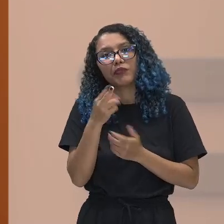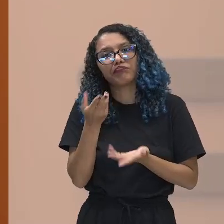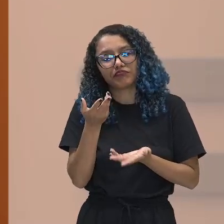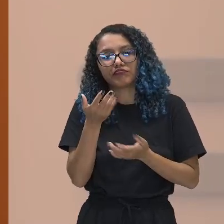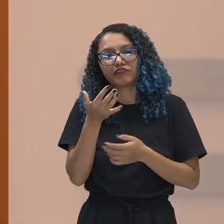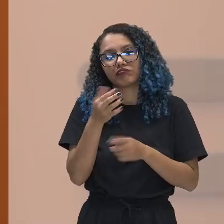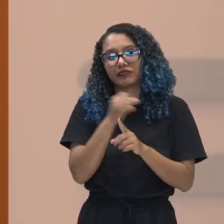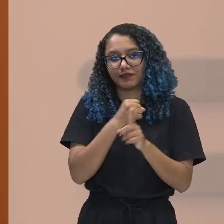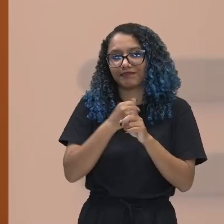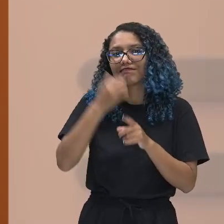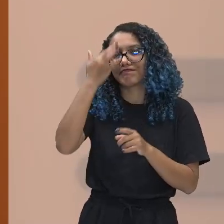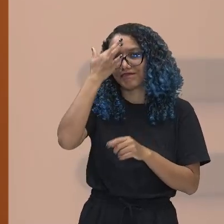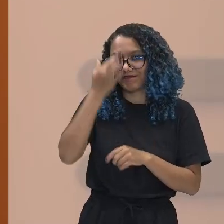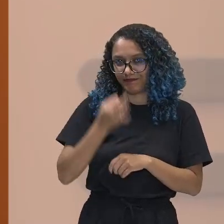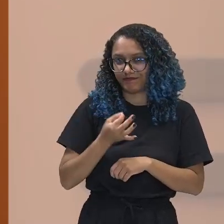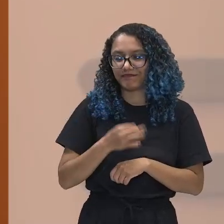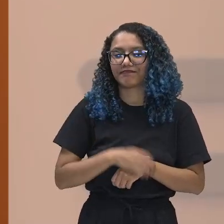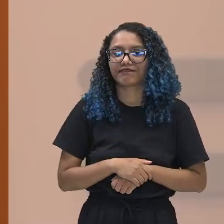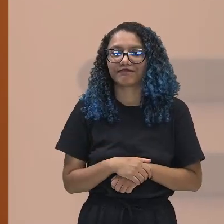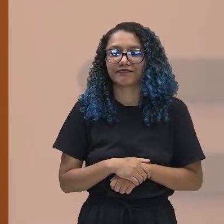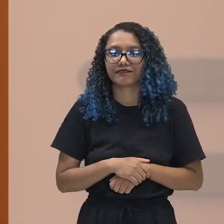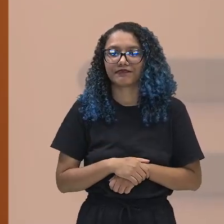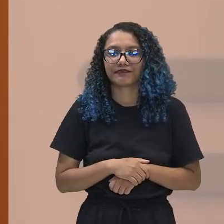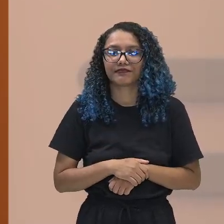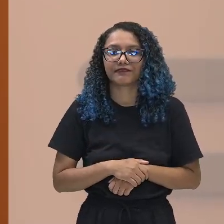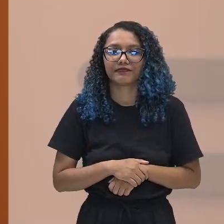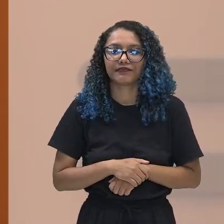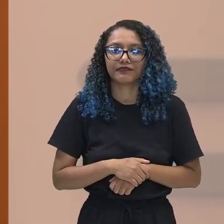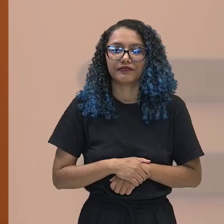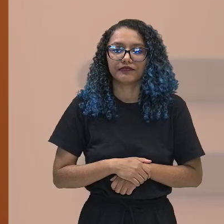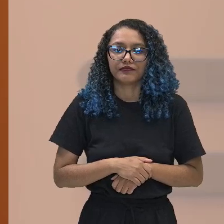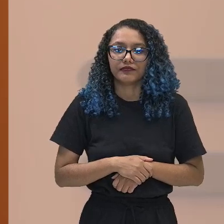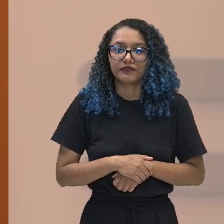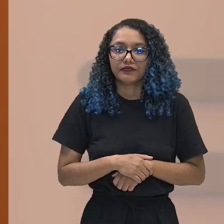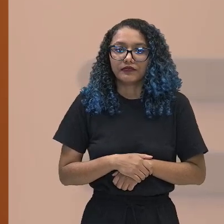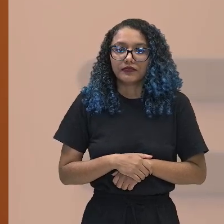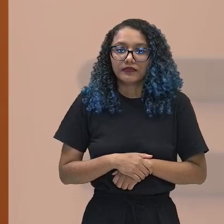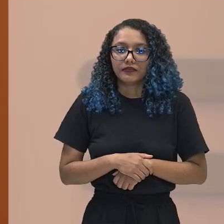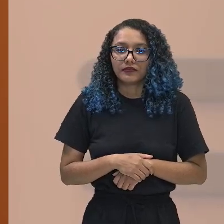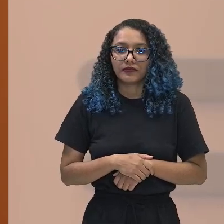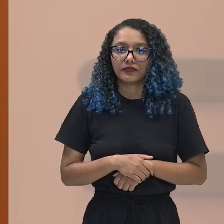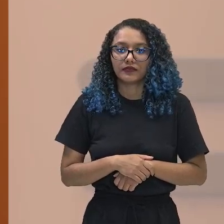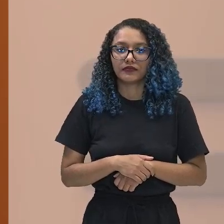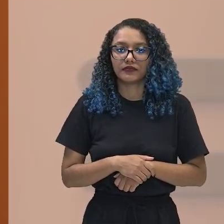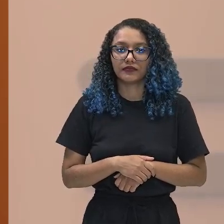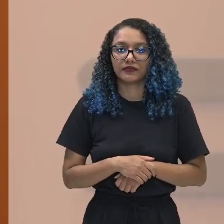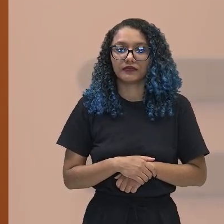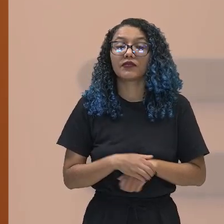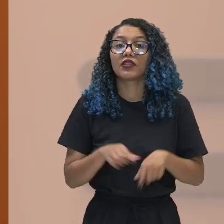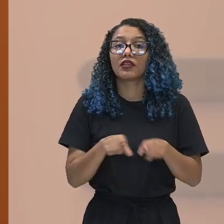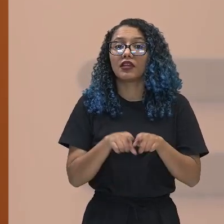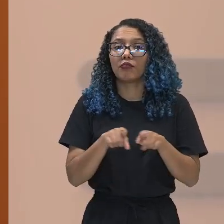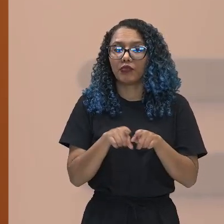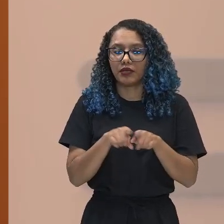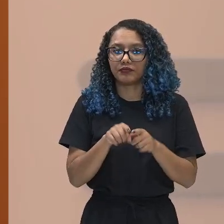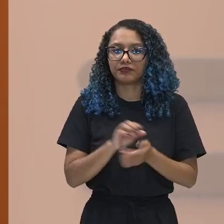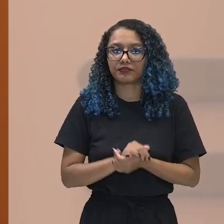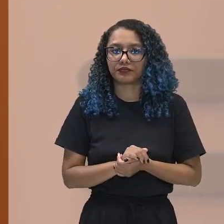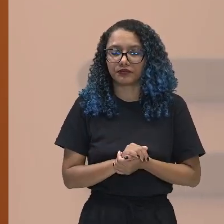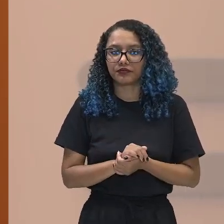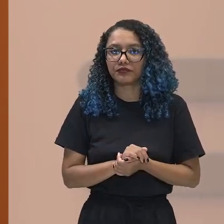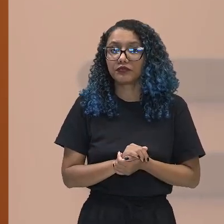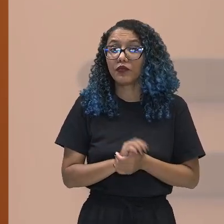Muito bem. E aí, tem um conceito importante dentro da